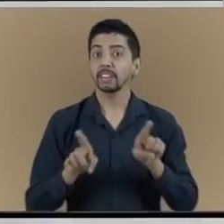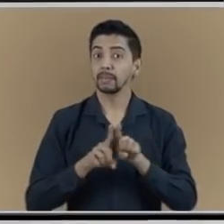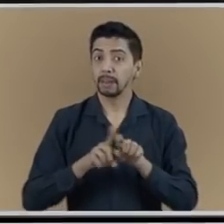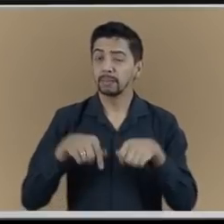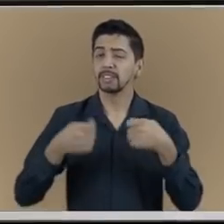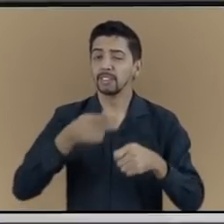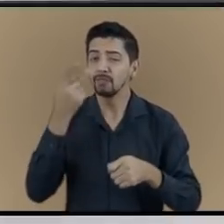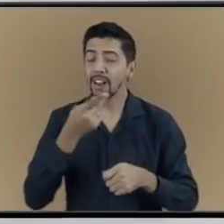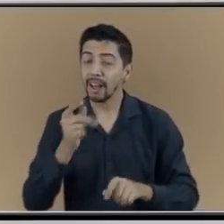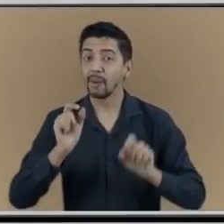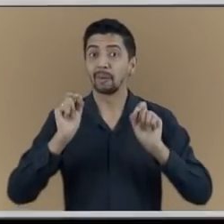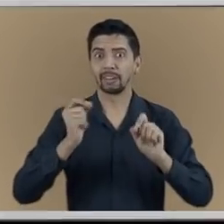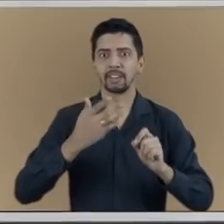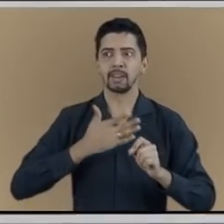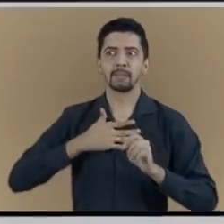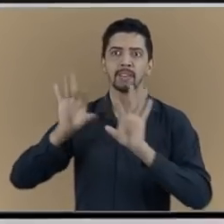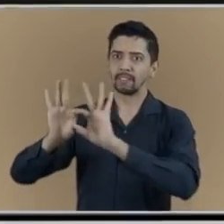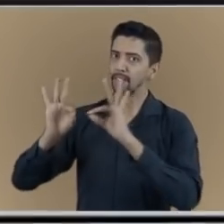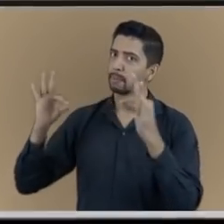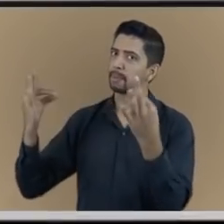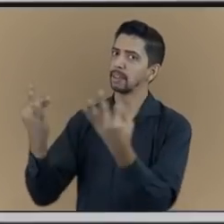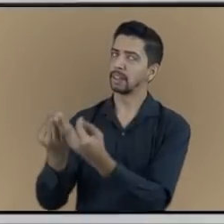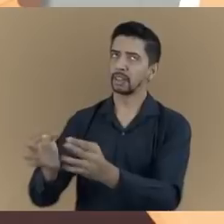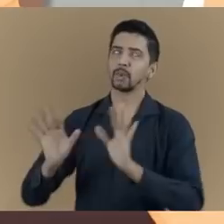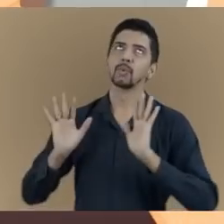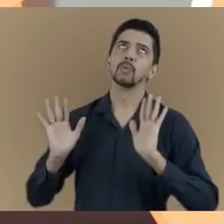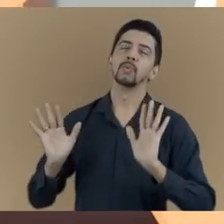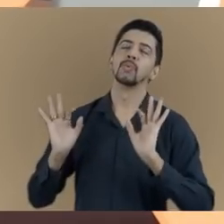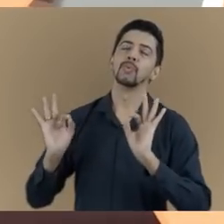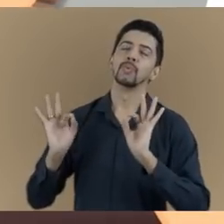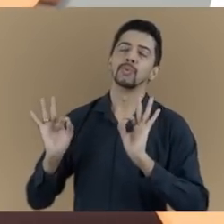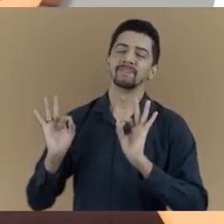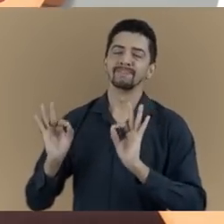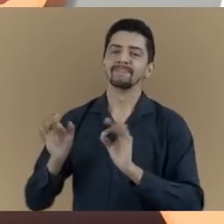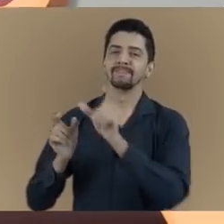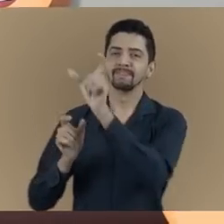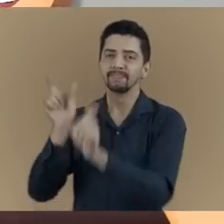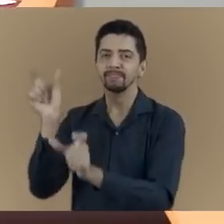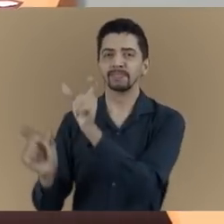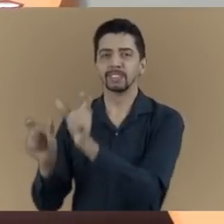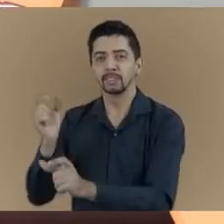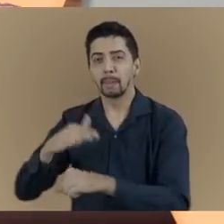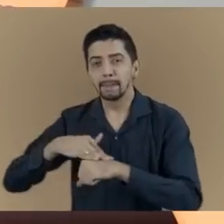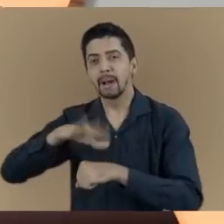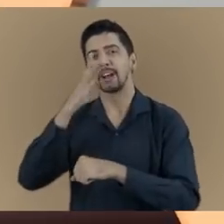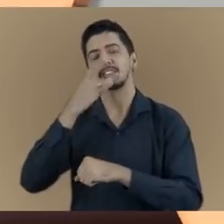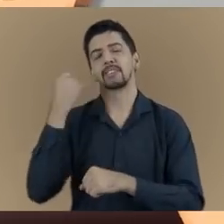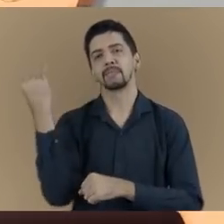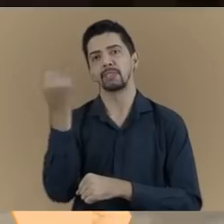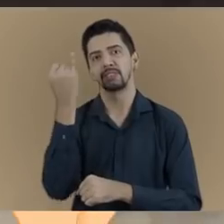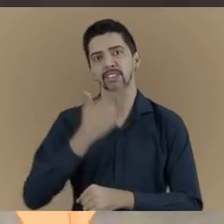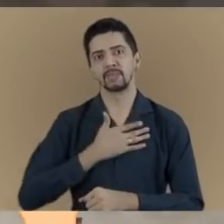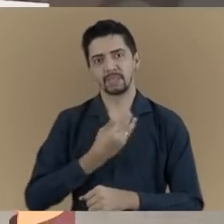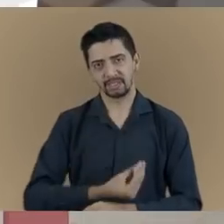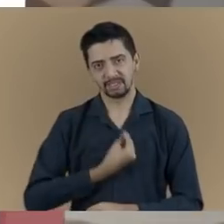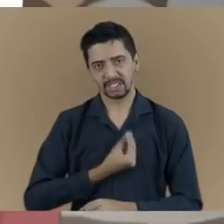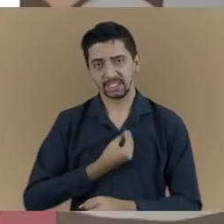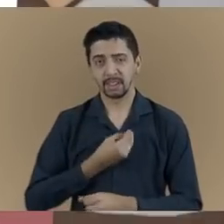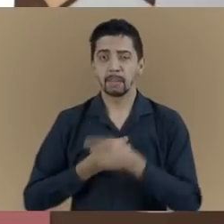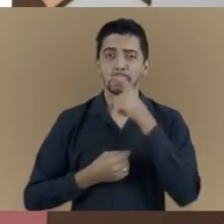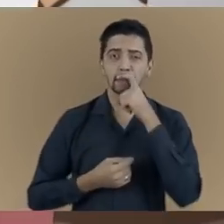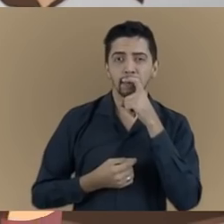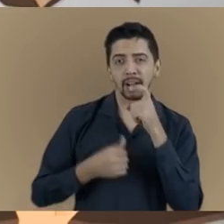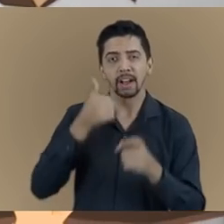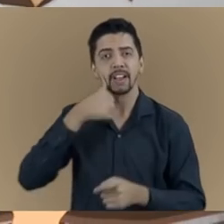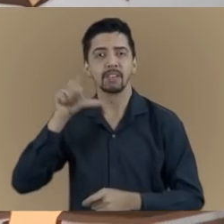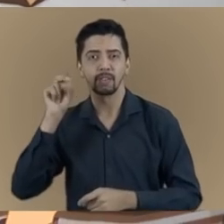Não poderia deixar de falar a minha família. São as pessoas mais importantes da minha vida. Meu pai e minha